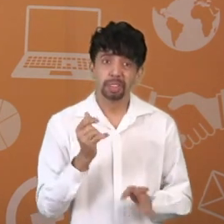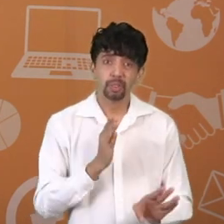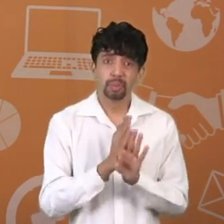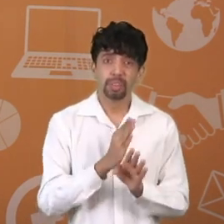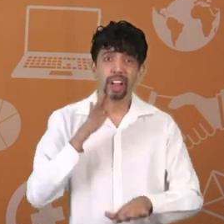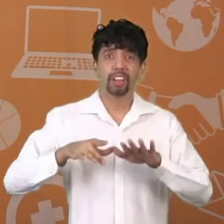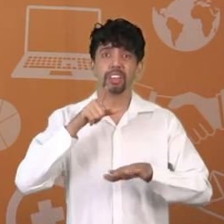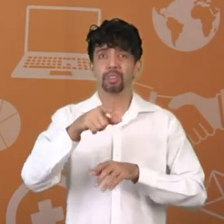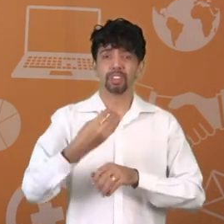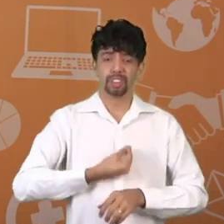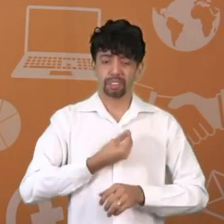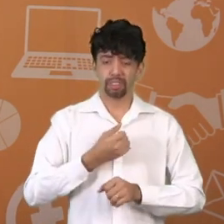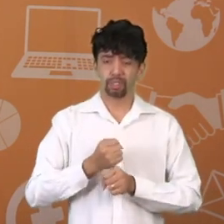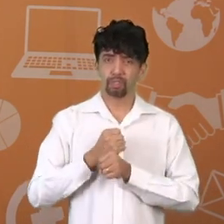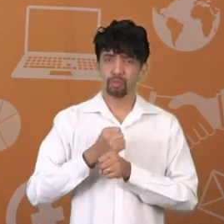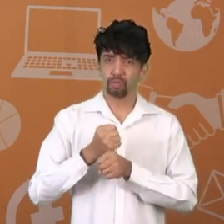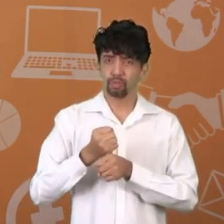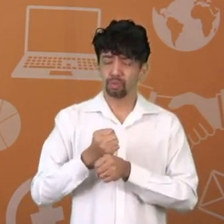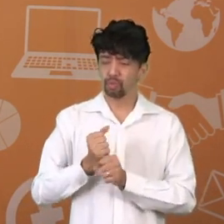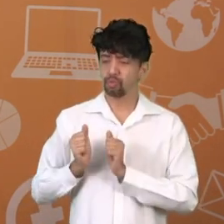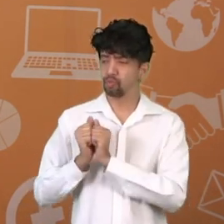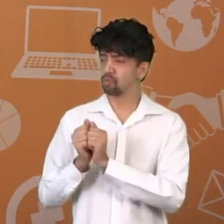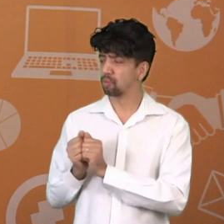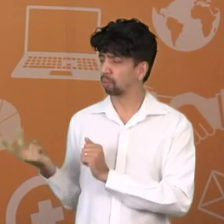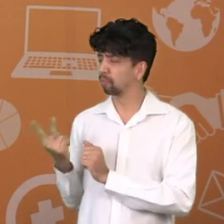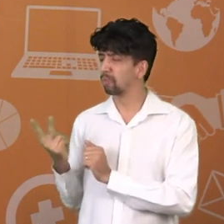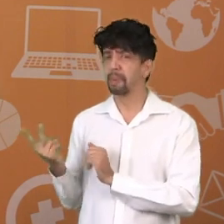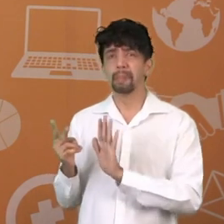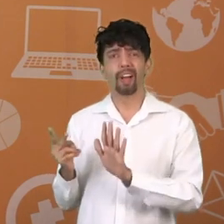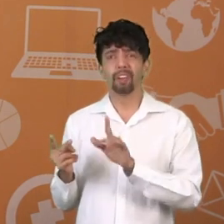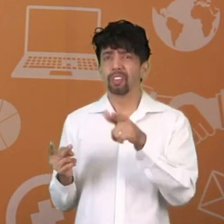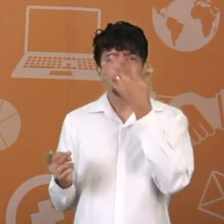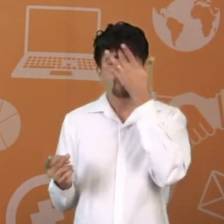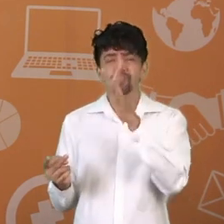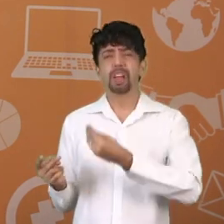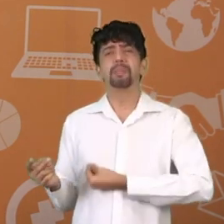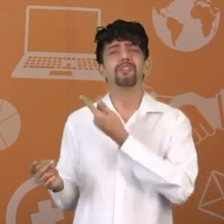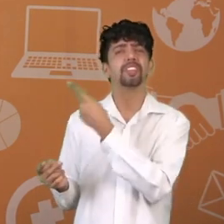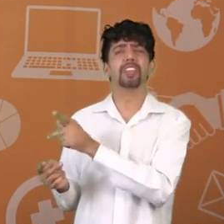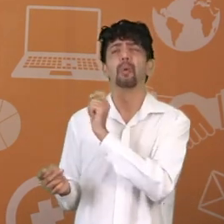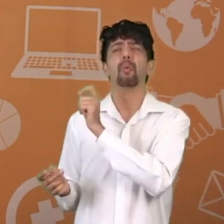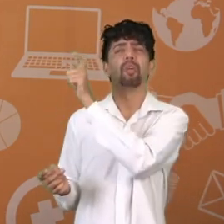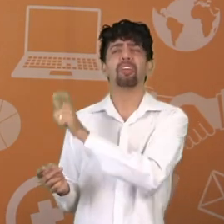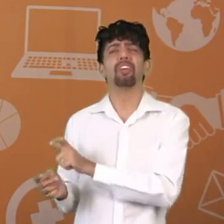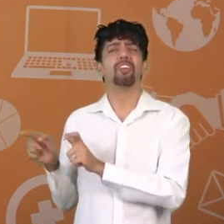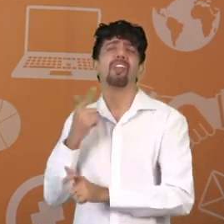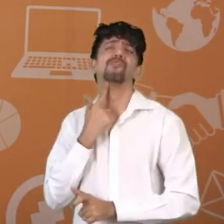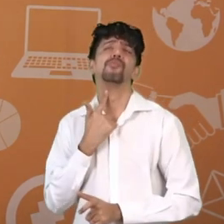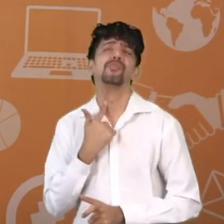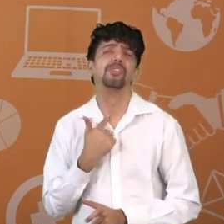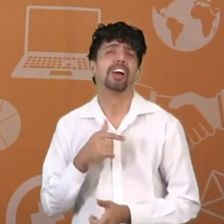às vezes, do lado da pessoa. E ela só quer alguma coisa bacana, que é muito simples de ser adquirido. E você não